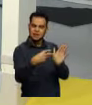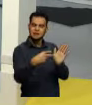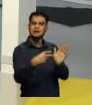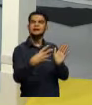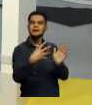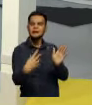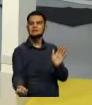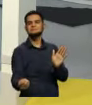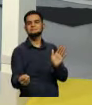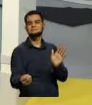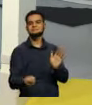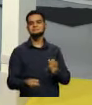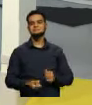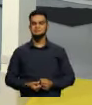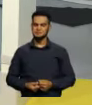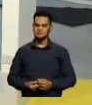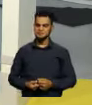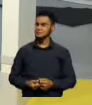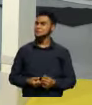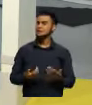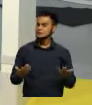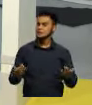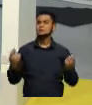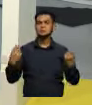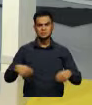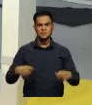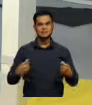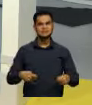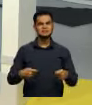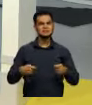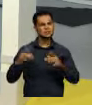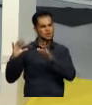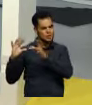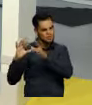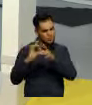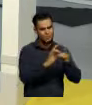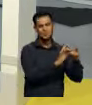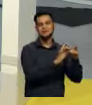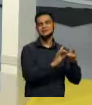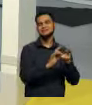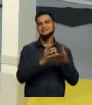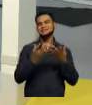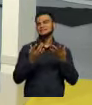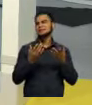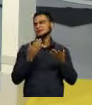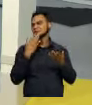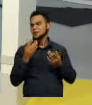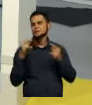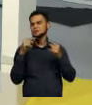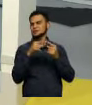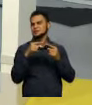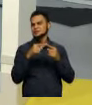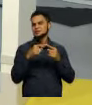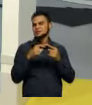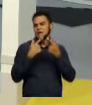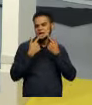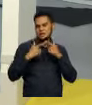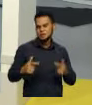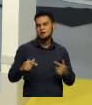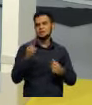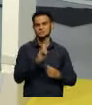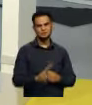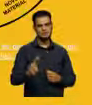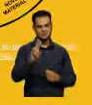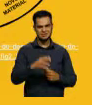essa linguagem, precisa ter coerência nessa linguagem que eu vou estar utilizando. Então, eu